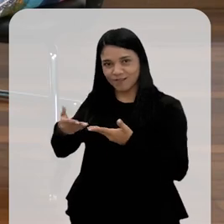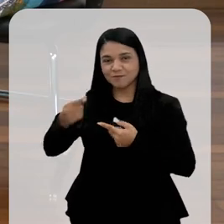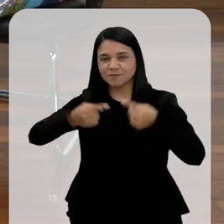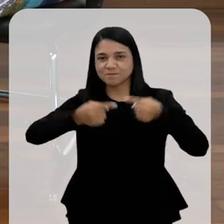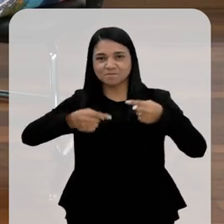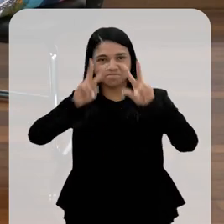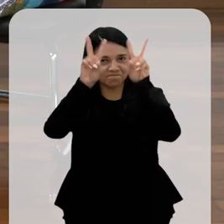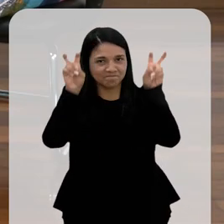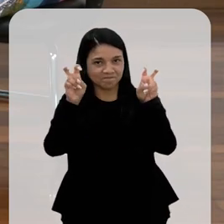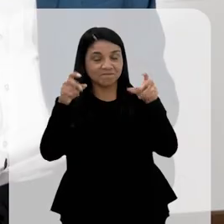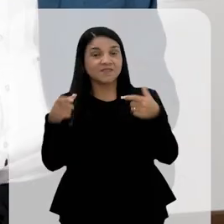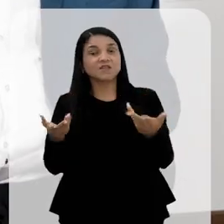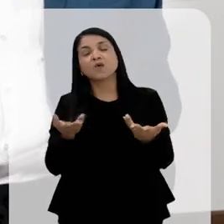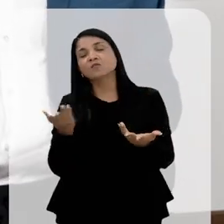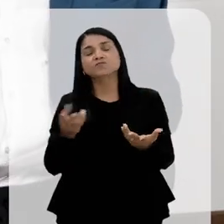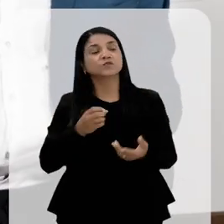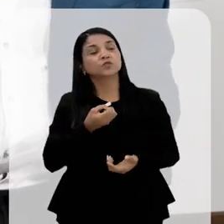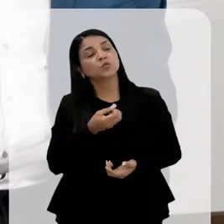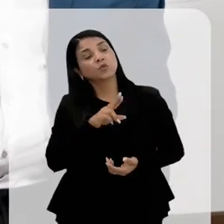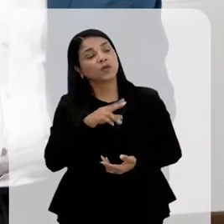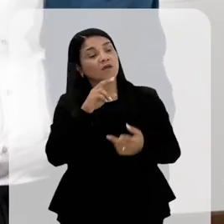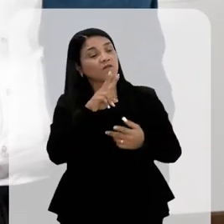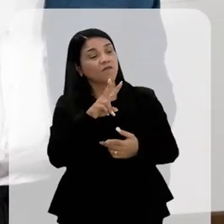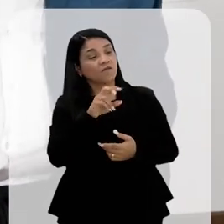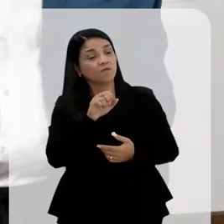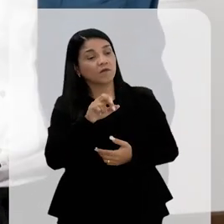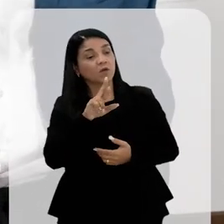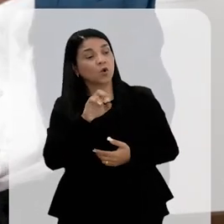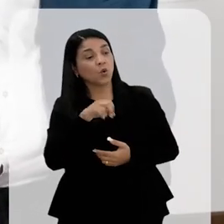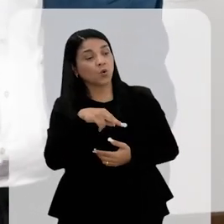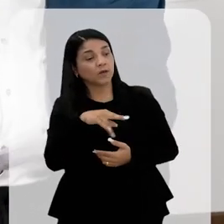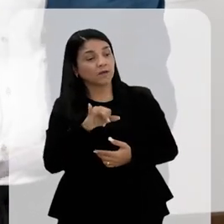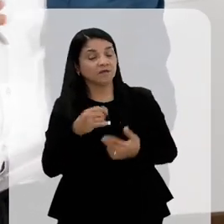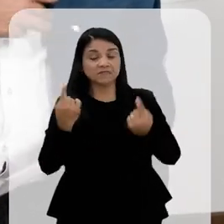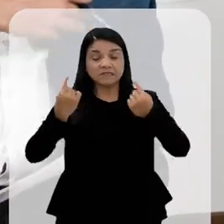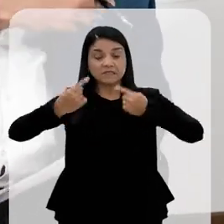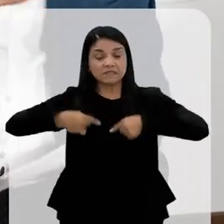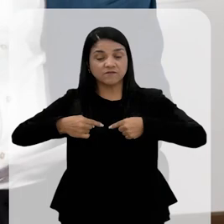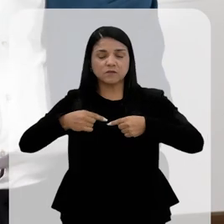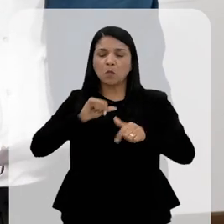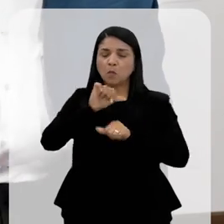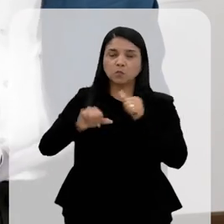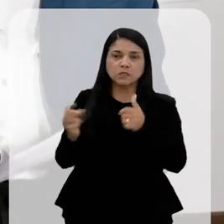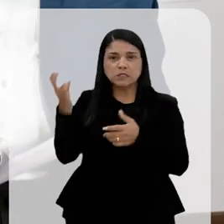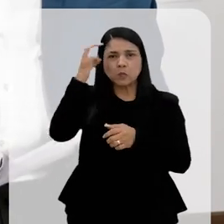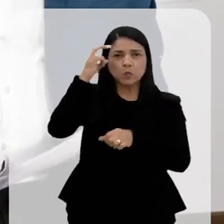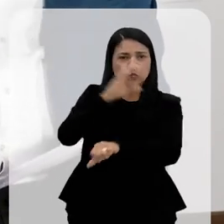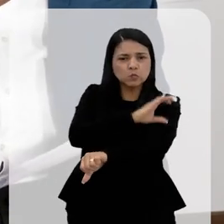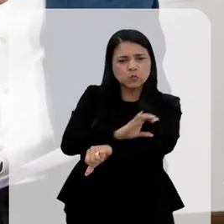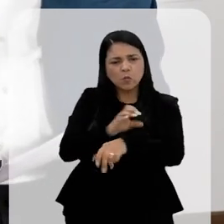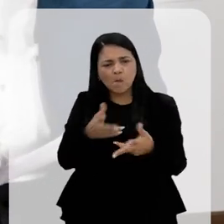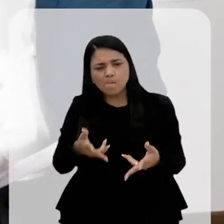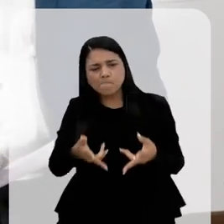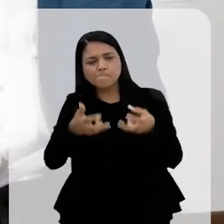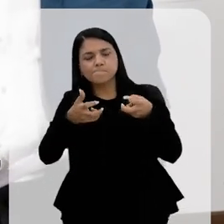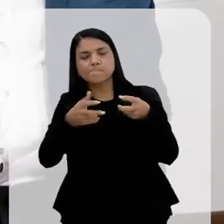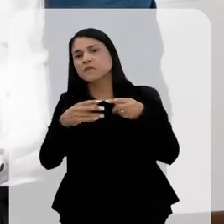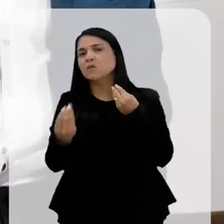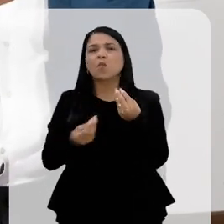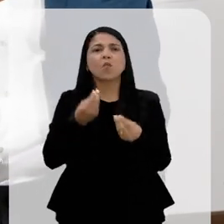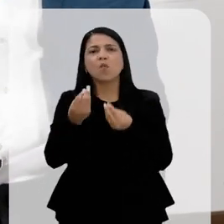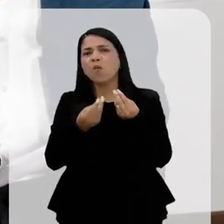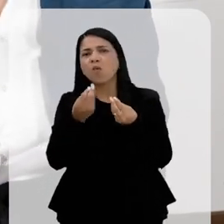autoridade para debater essa temática. Dra. Verônica, o grande desafio dessa agenda a mudança cultural, a percepção,